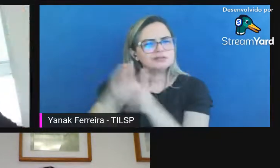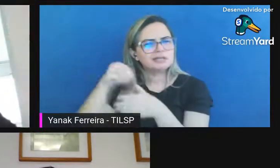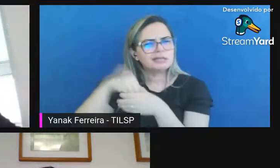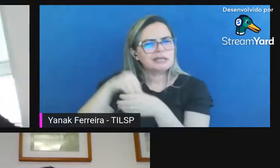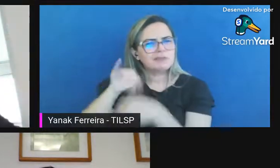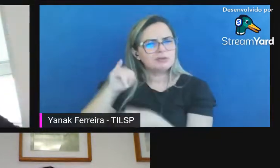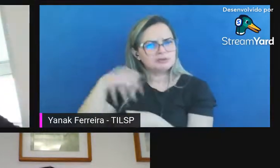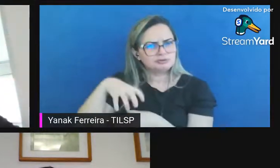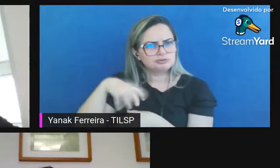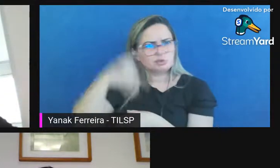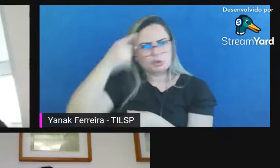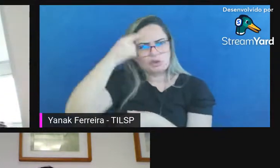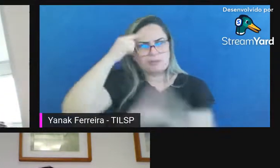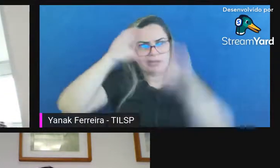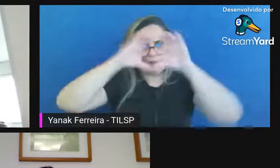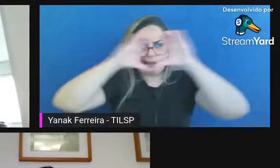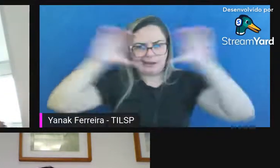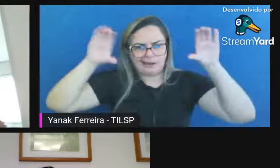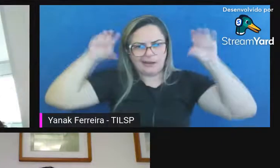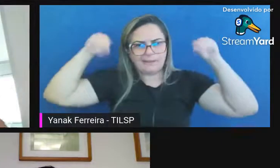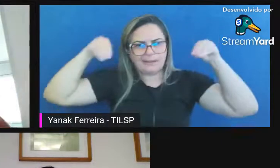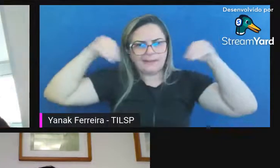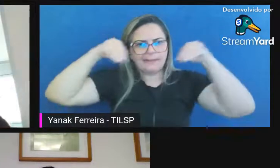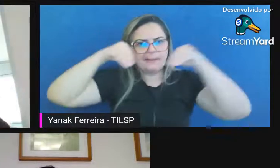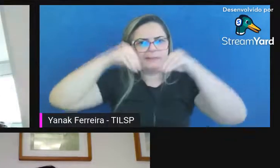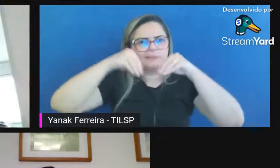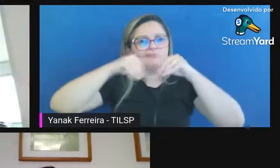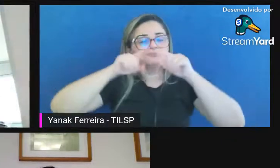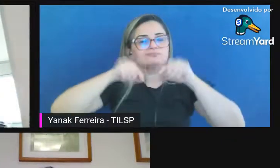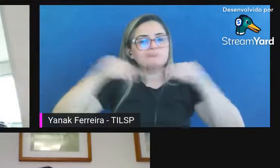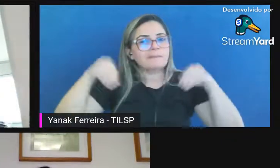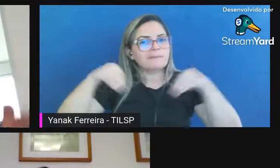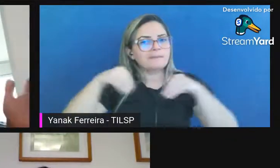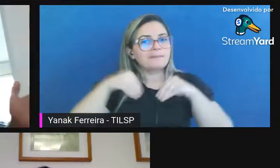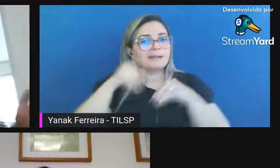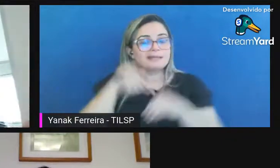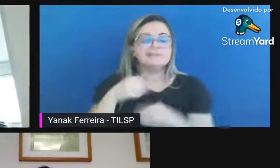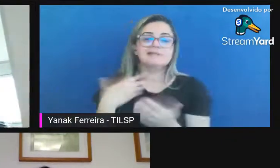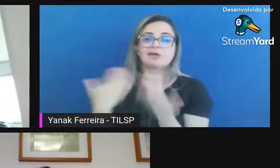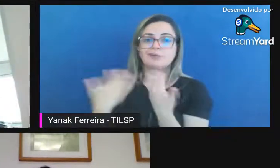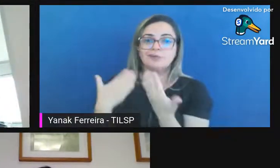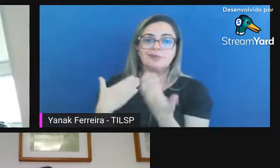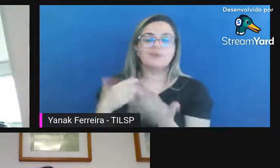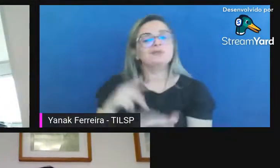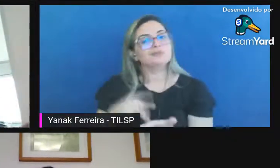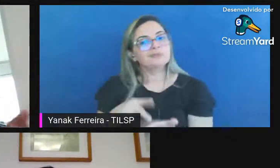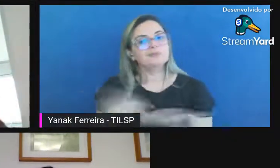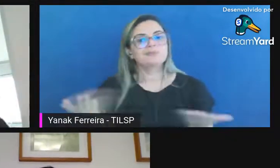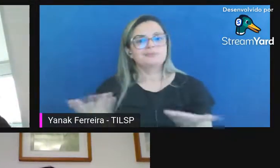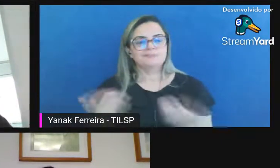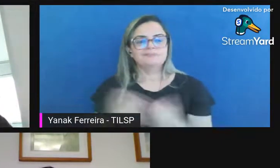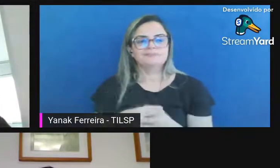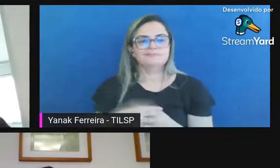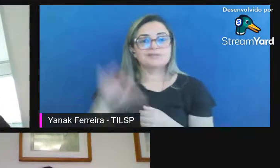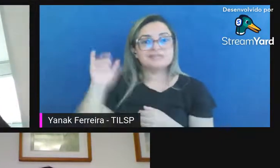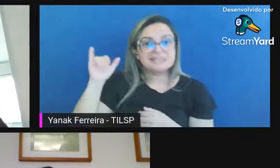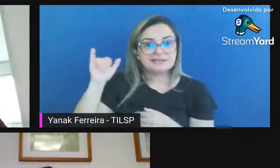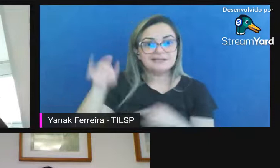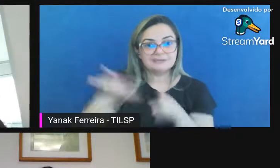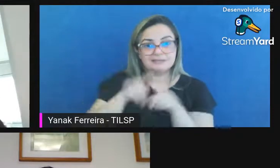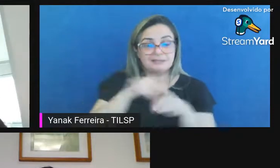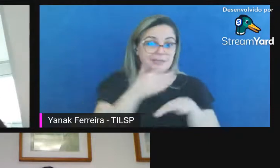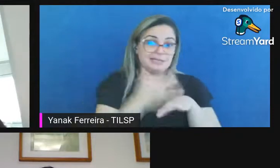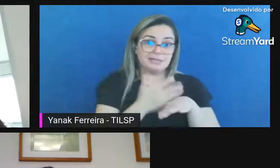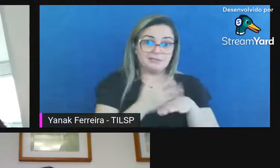sistêmica de preservação esse é o diálogo atual científico e de prática de